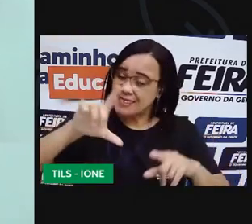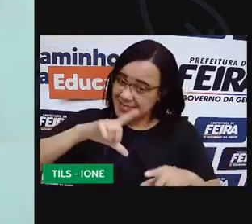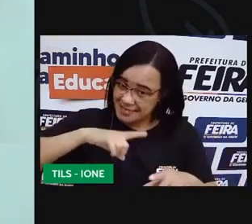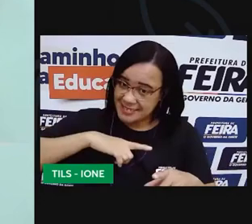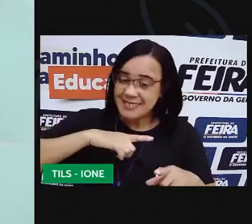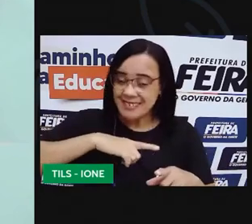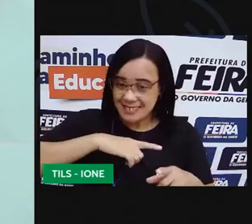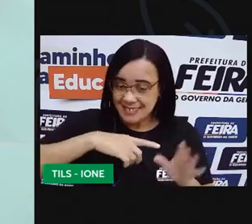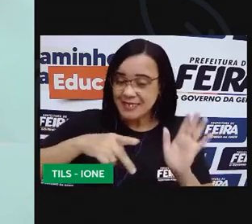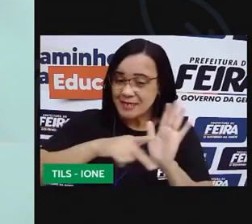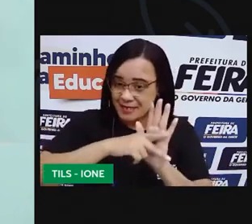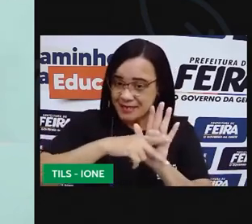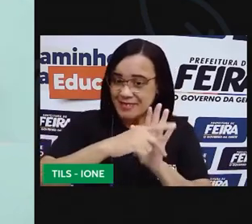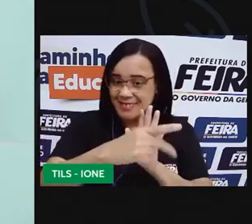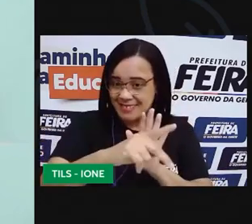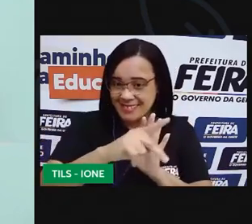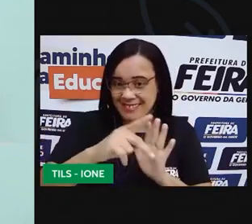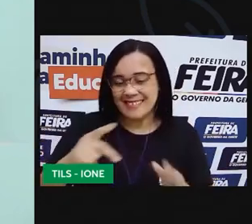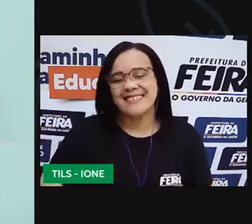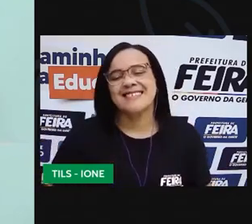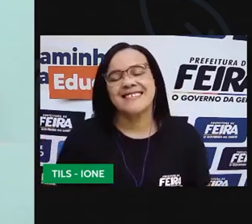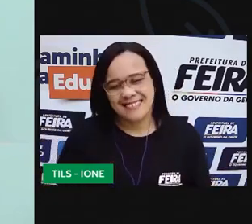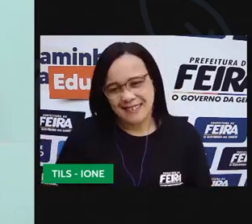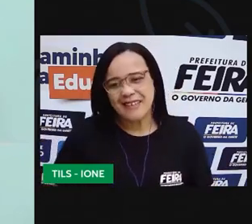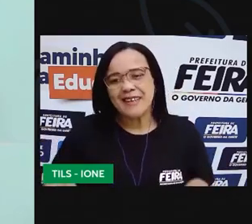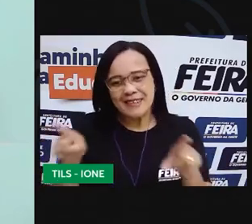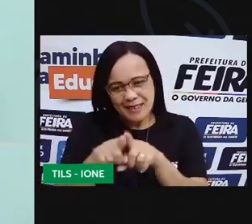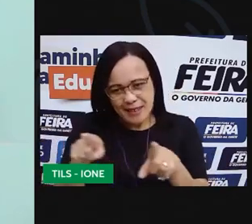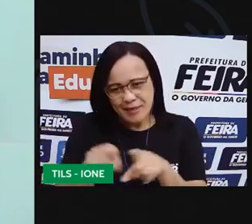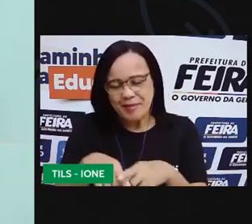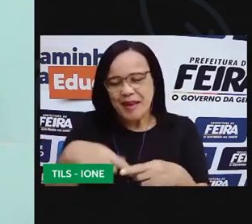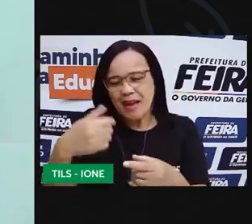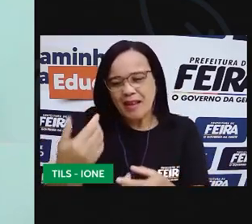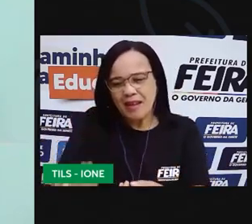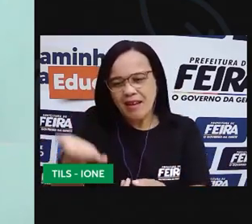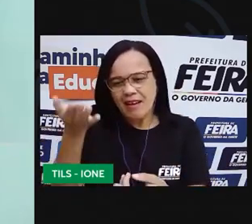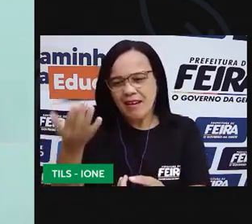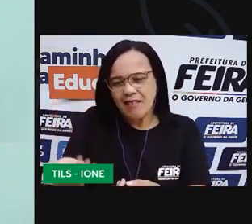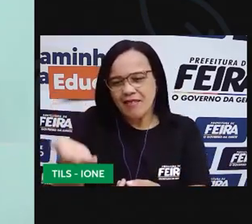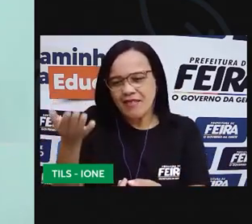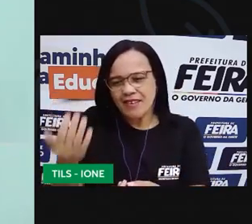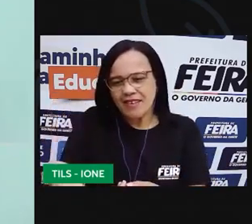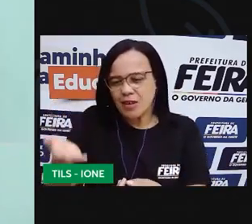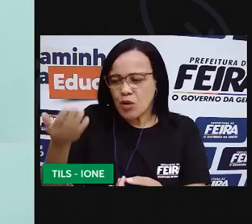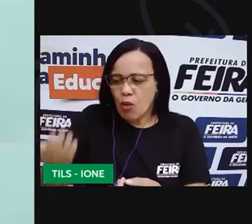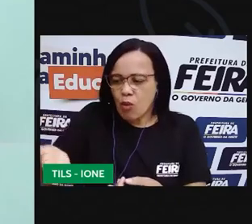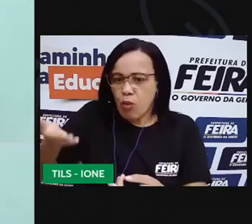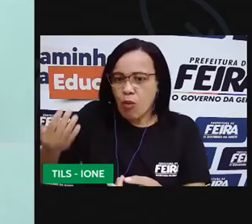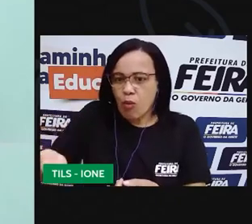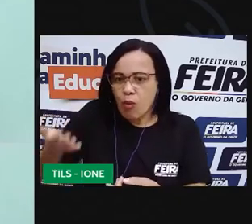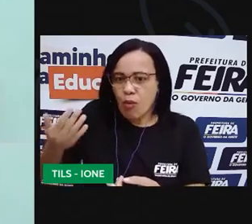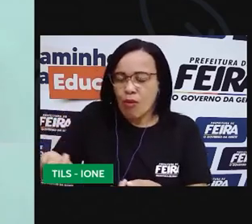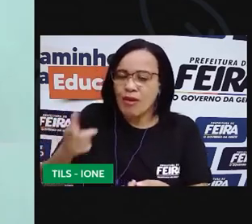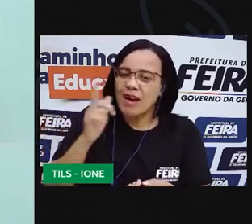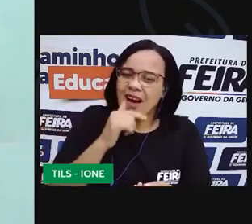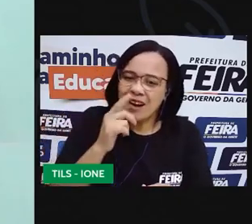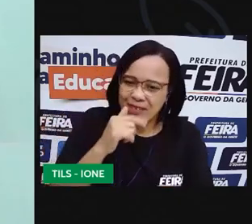Então, o isopor ele também boia, é um material leve e ele fica flutuando na água.